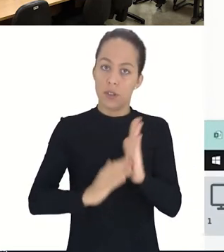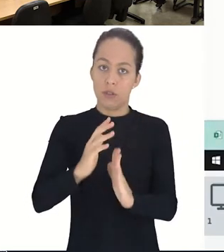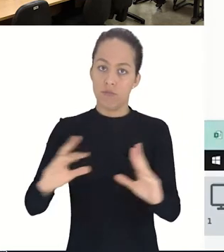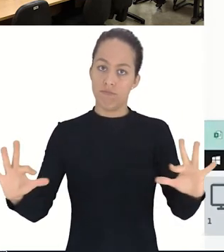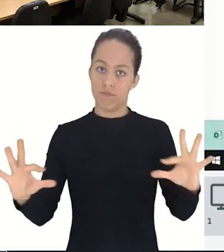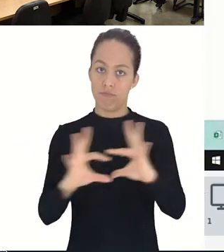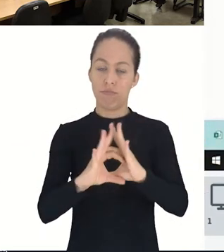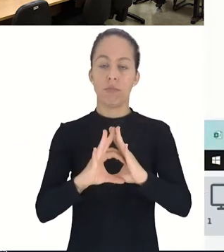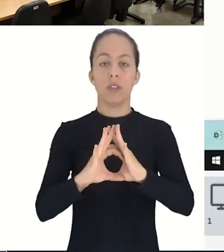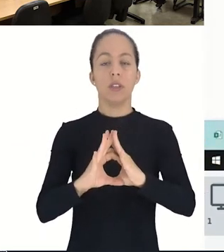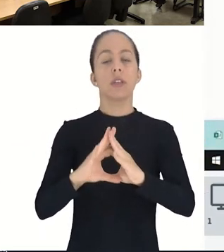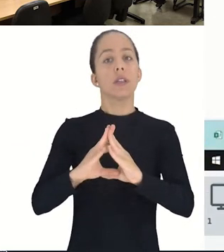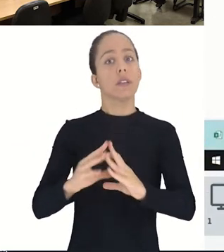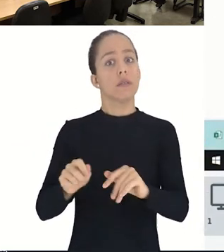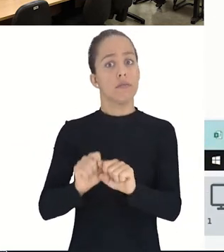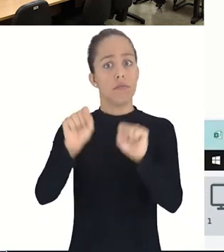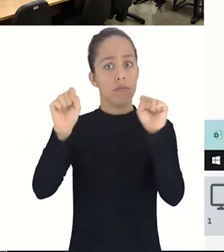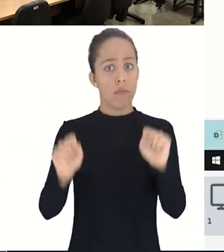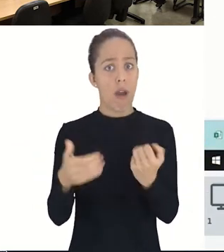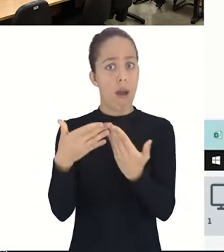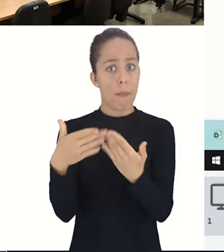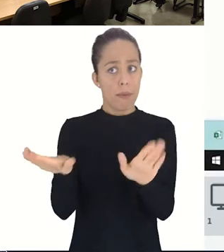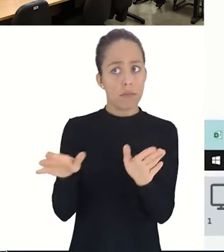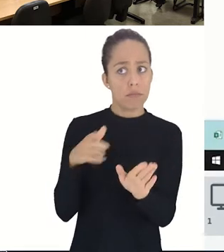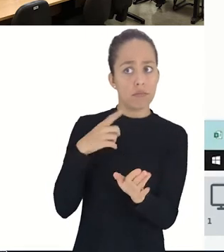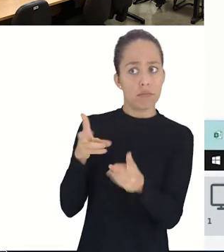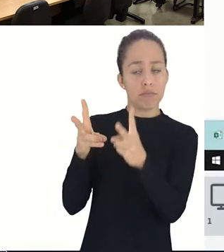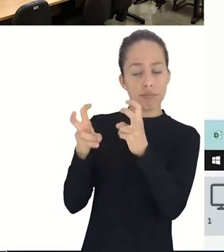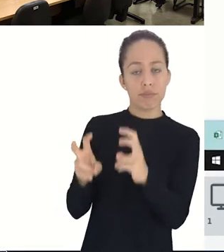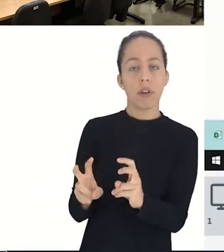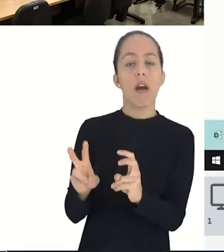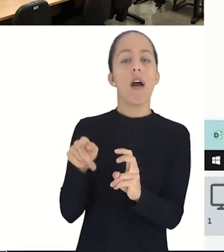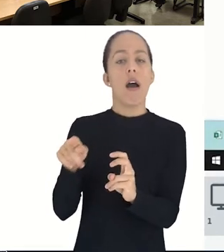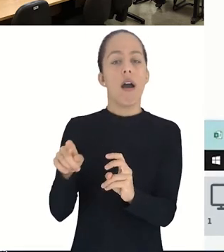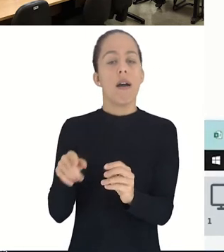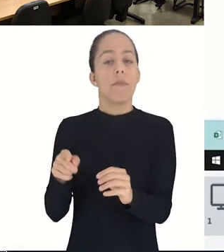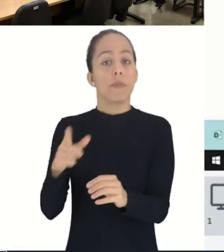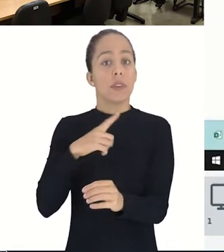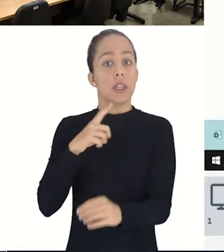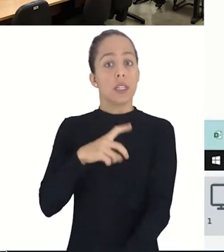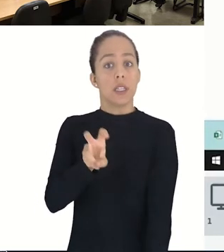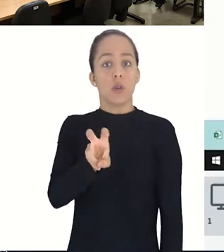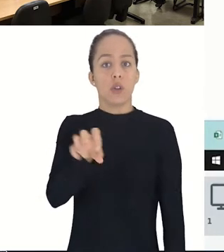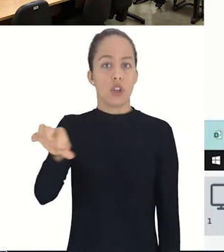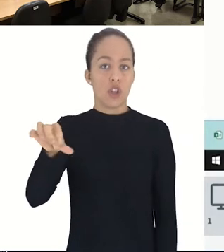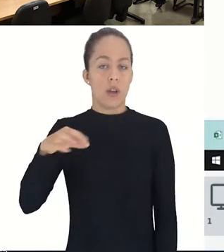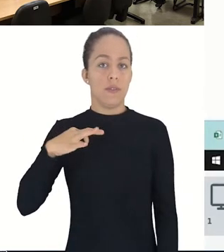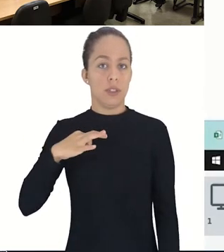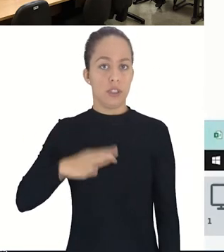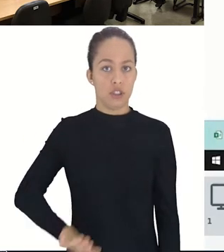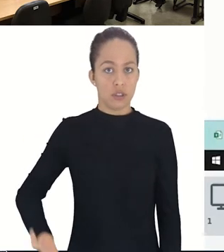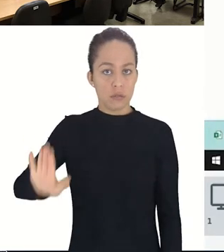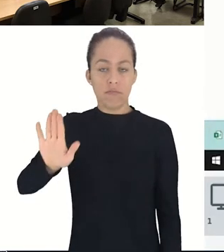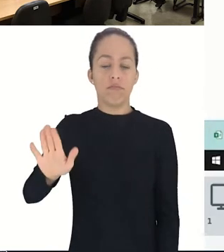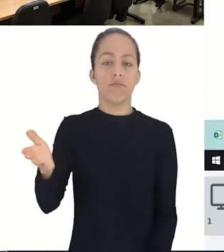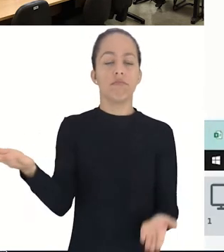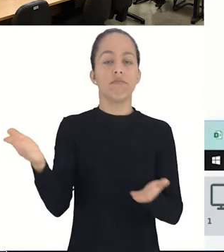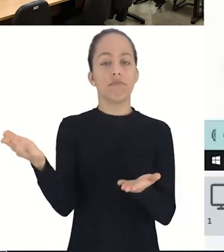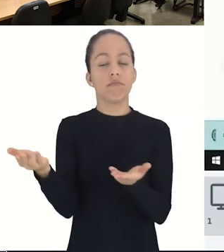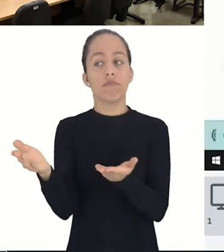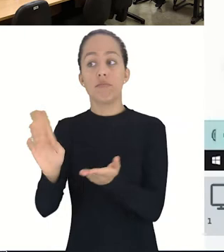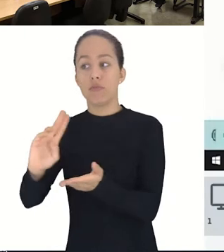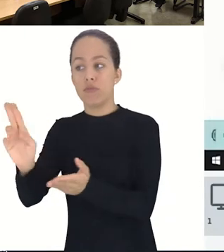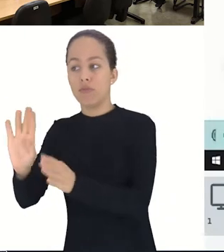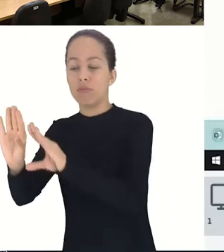aberto. O sistema reconheceu, dessa vez, 59 candidatos. Vamos alterar o nome e proceder